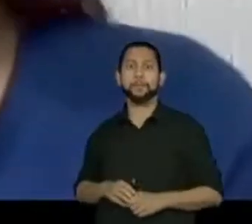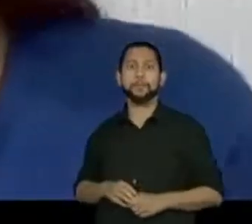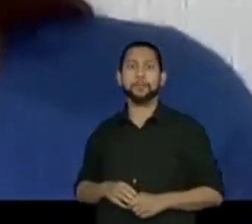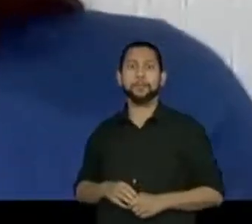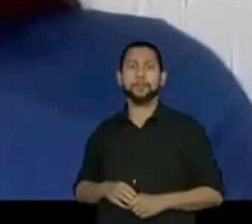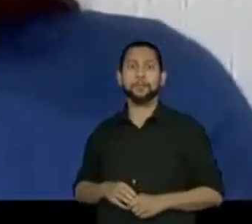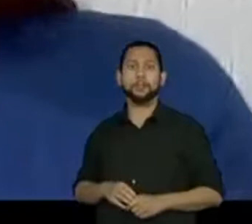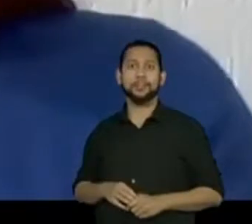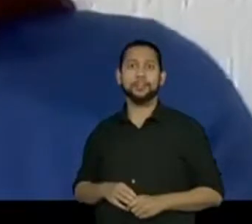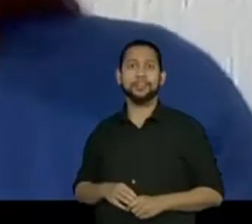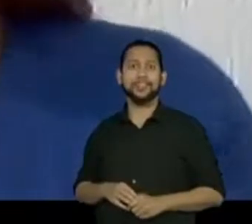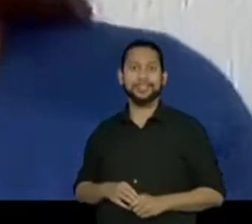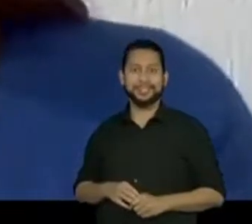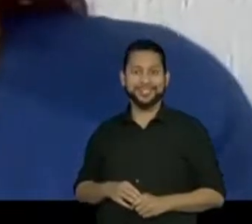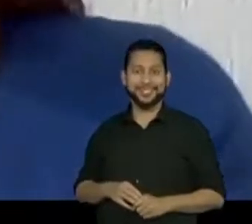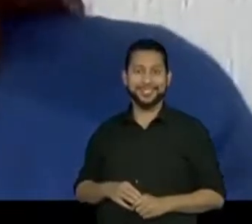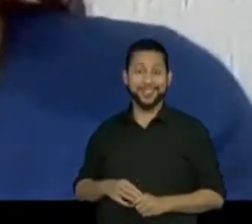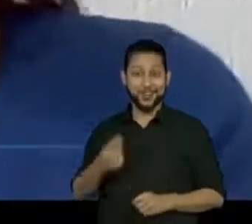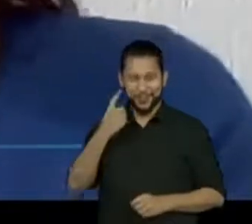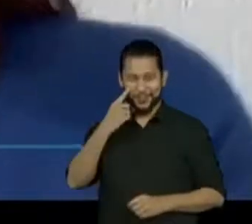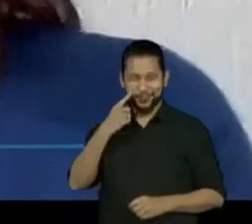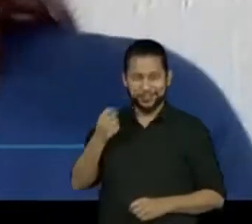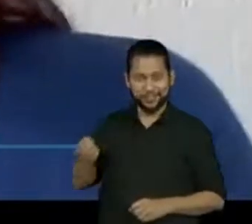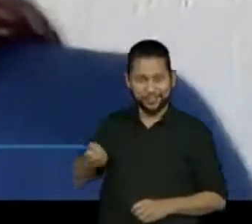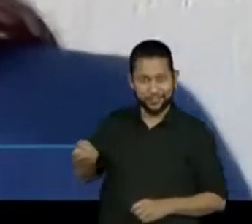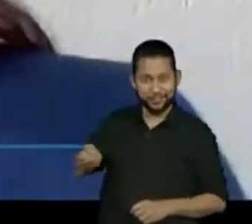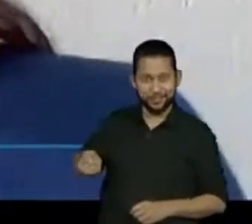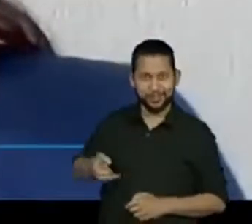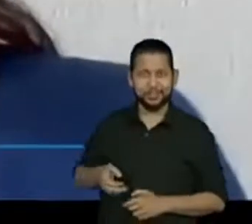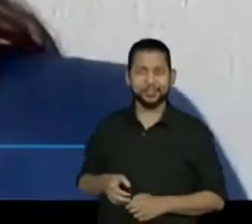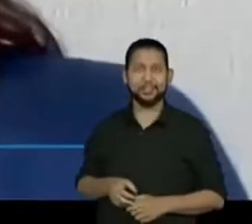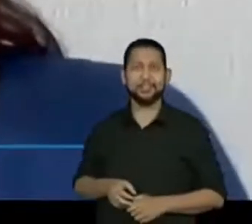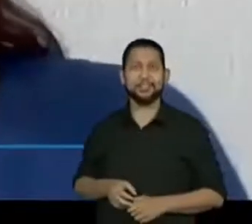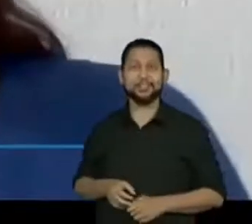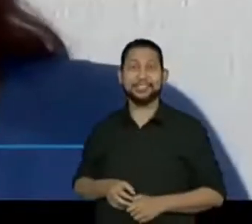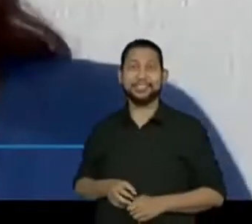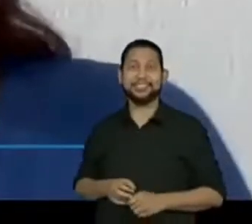Pode mostrar aí o oráculo, porque eu vou jogar o dado para eles verem.